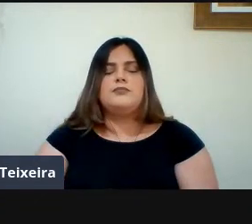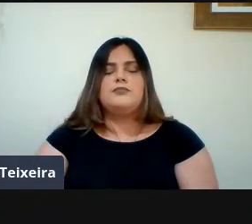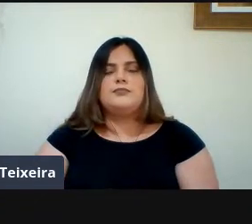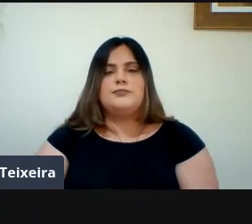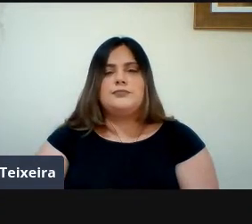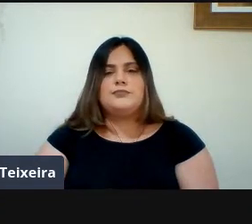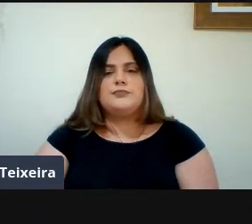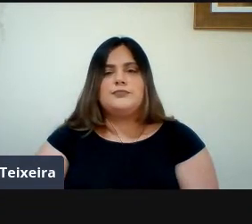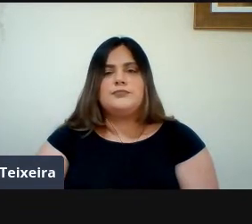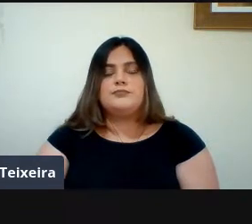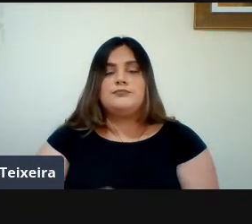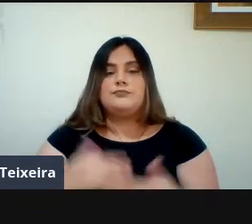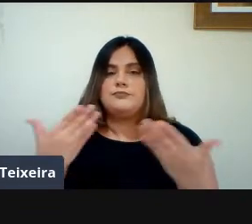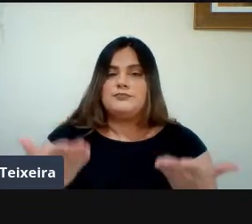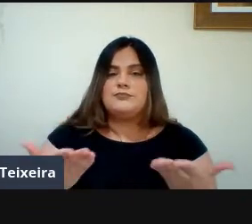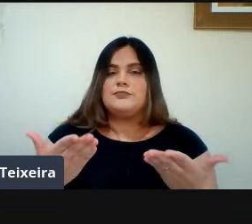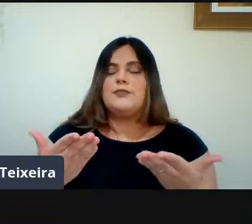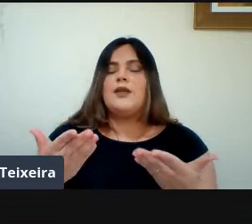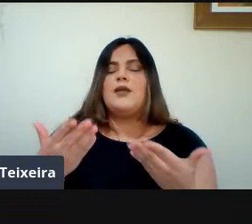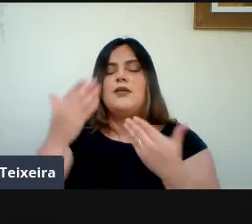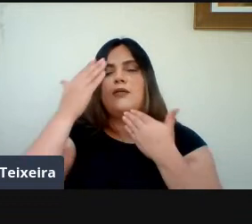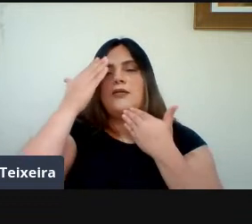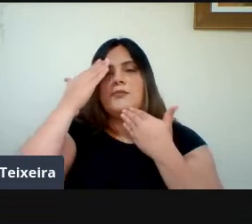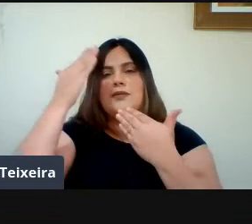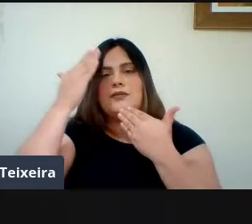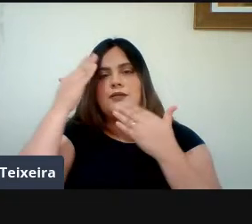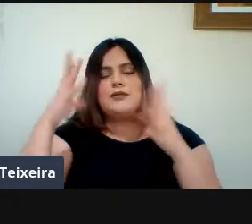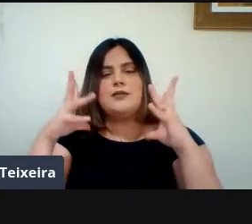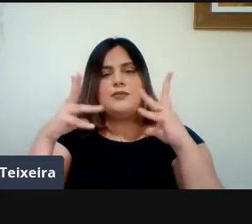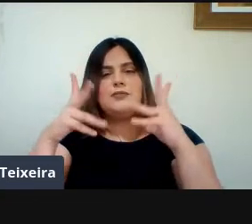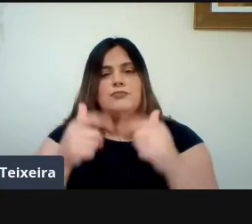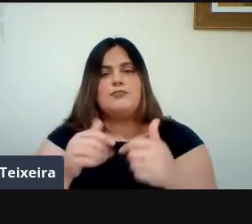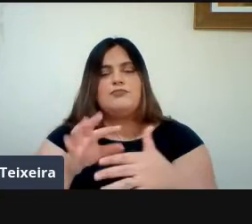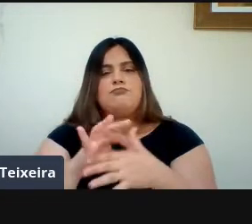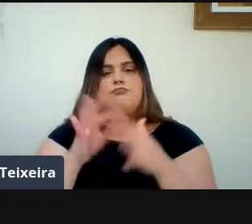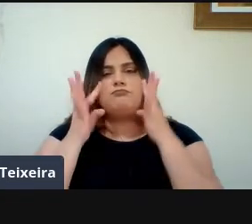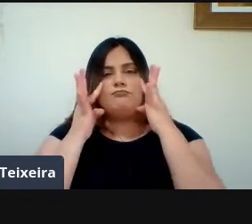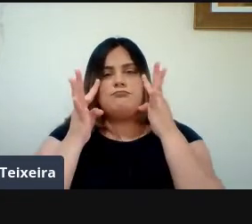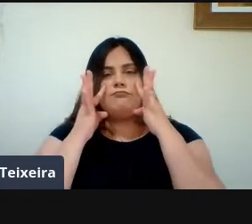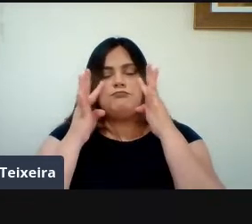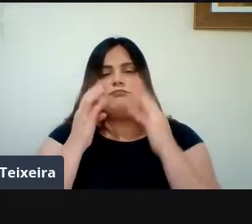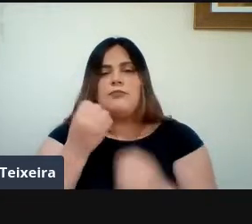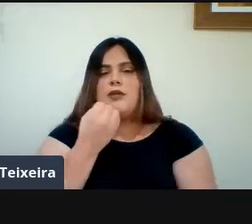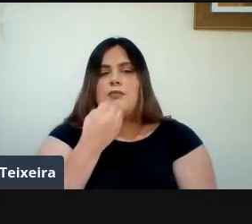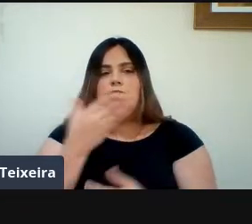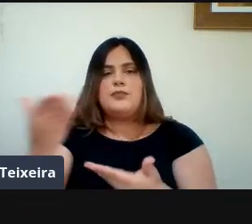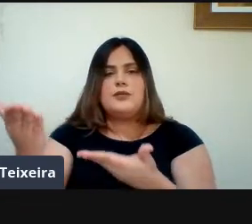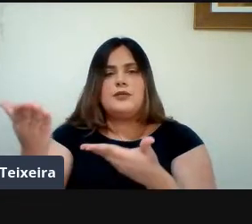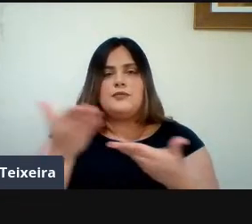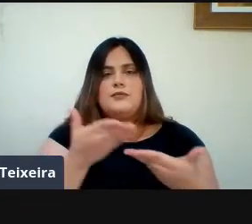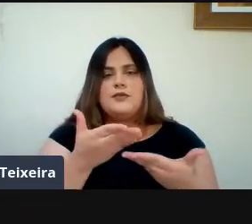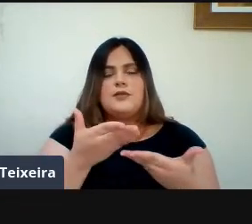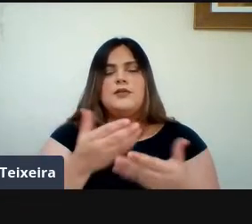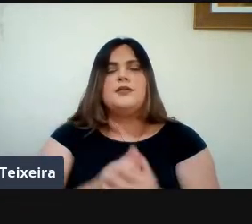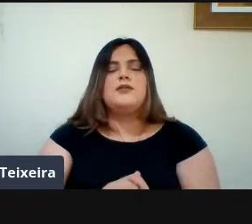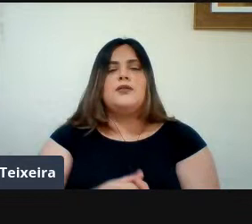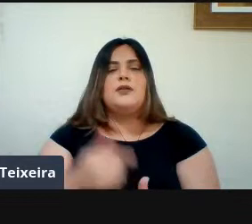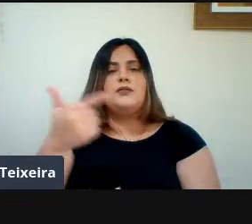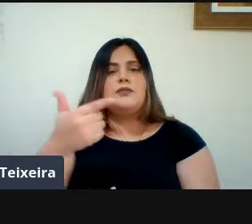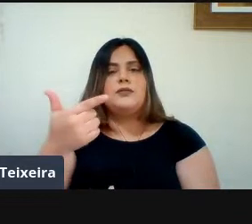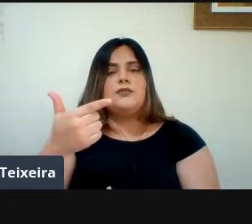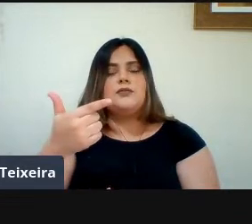Obrigado a todos Que aqui estiveram Presentes Sejam todos Bem-vindos Ao semestre Letivo Segundo semestre